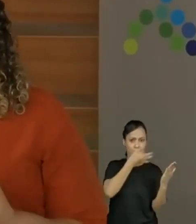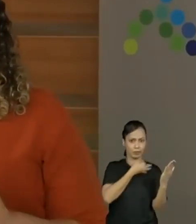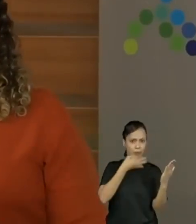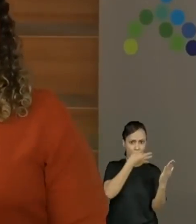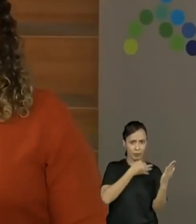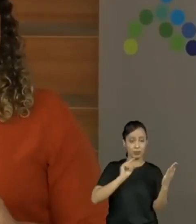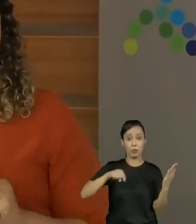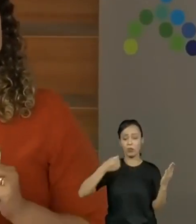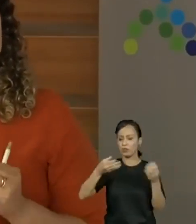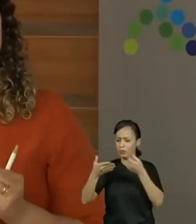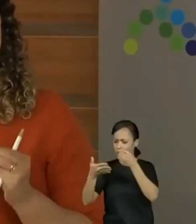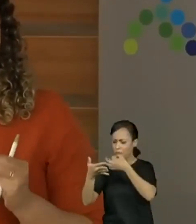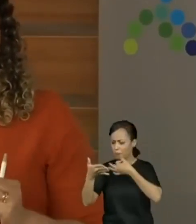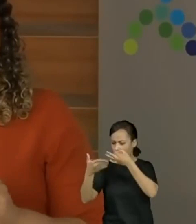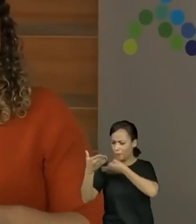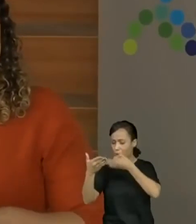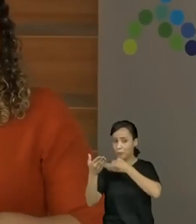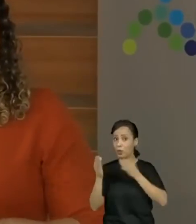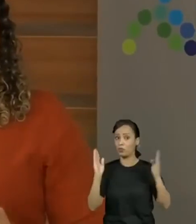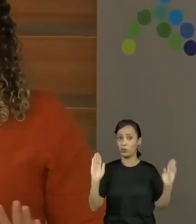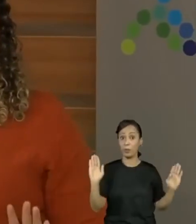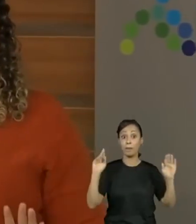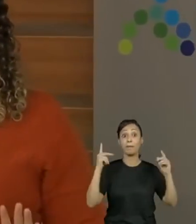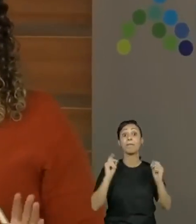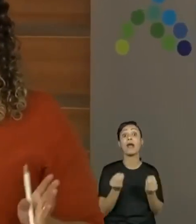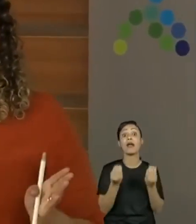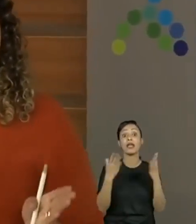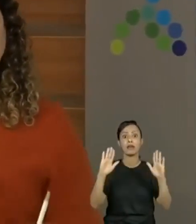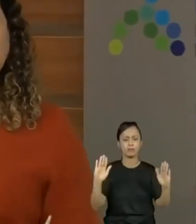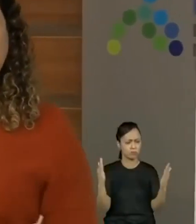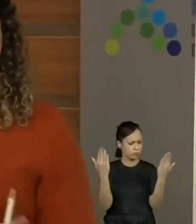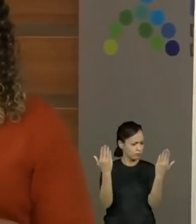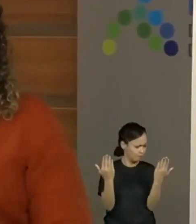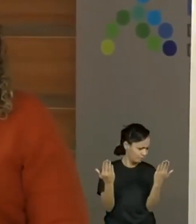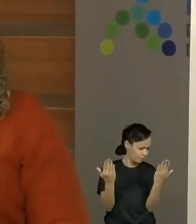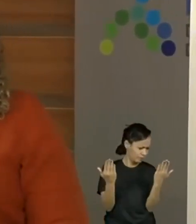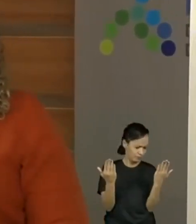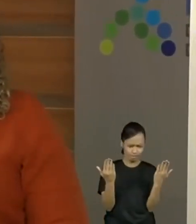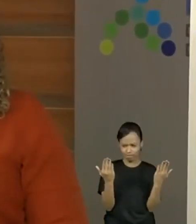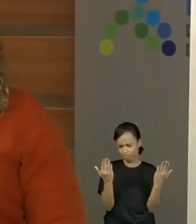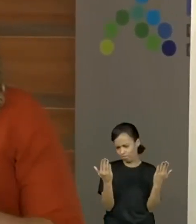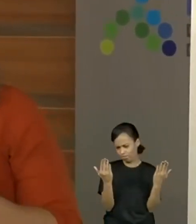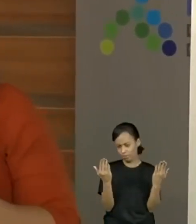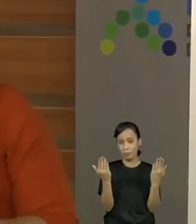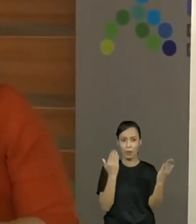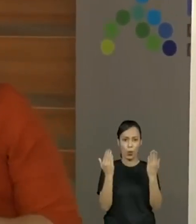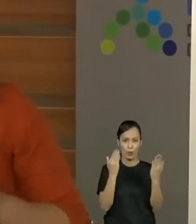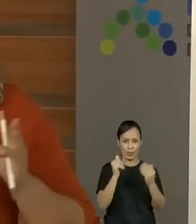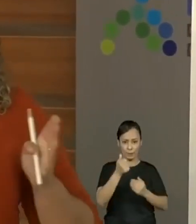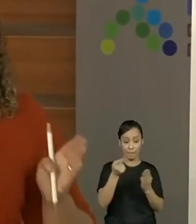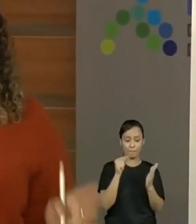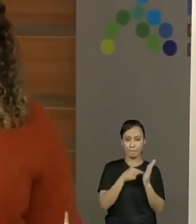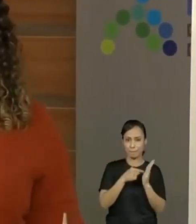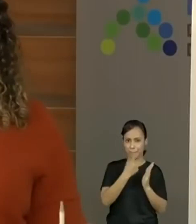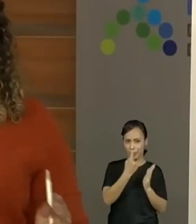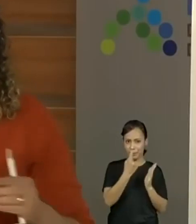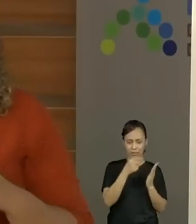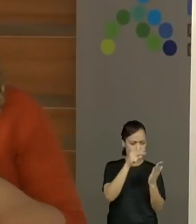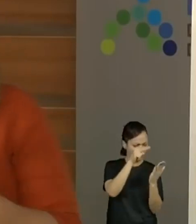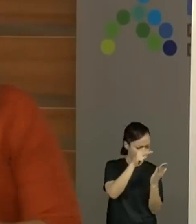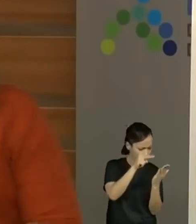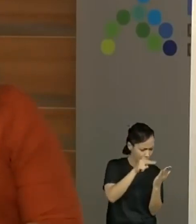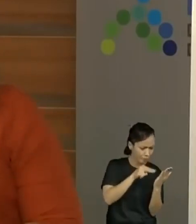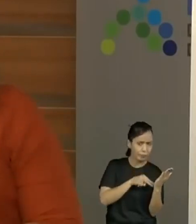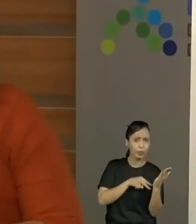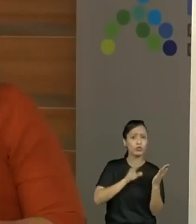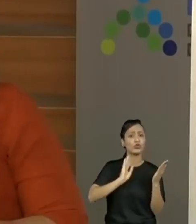Porque é muito importante que apresente os dois sem fazer nenhuma intervenção no meio de um para o outro. No primeiro, a professora leu um, a